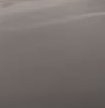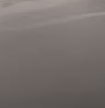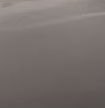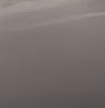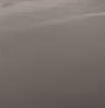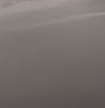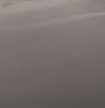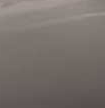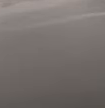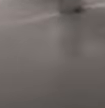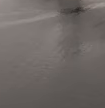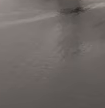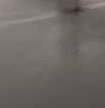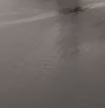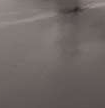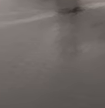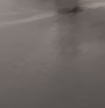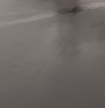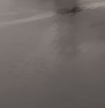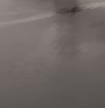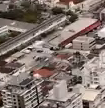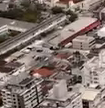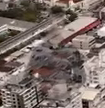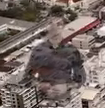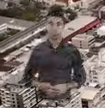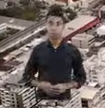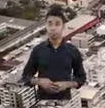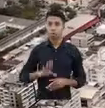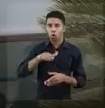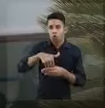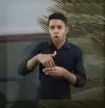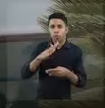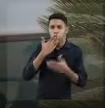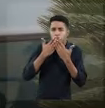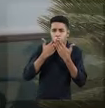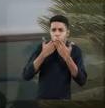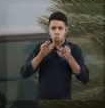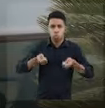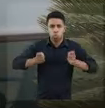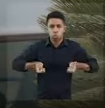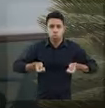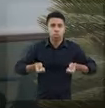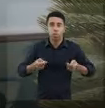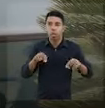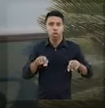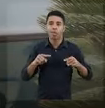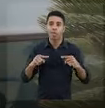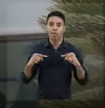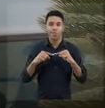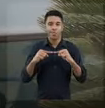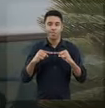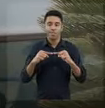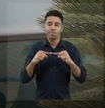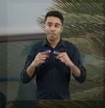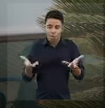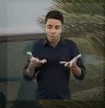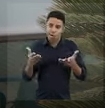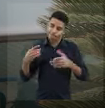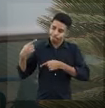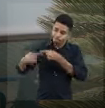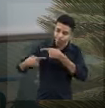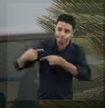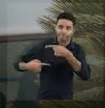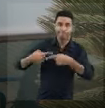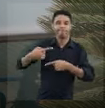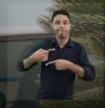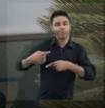em 2018. Dia nublado. Veículos passam em pontes estiadas sobre águas, prédios e montanhas ao fundo. Mas agora reavivado com outras